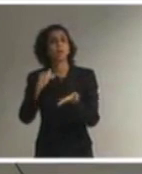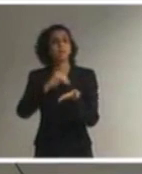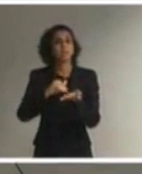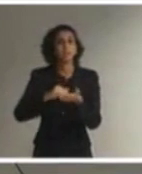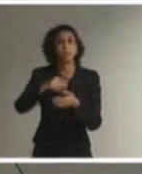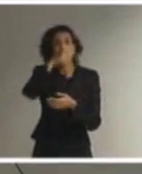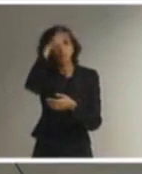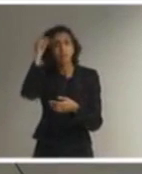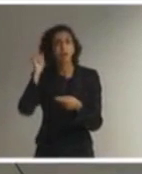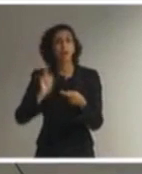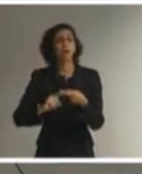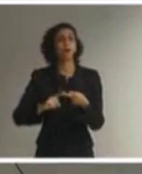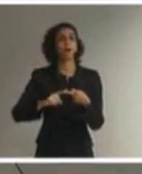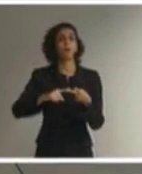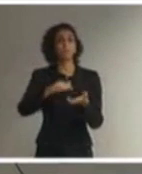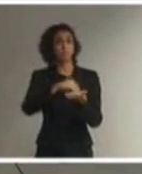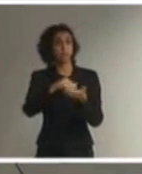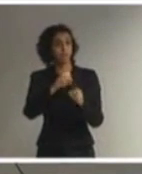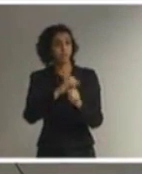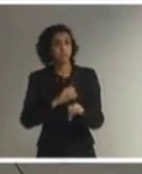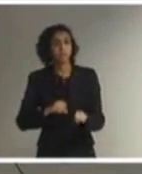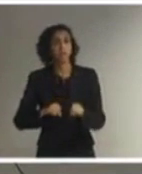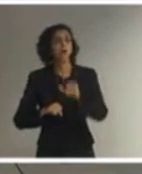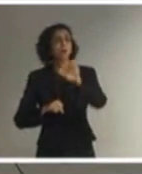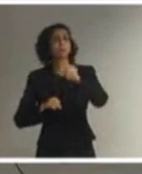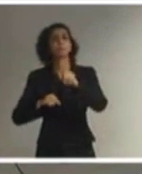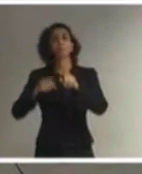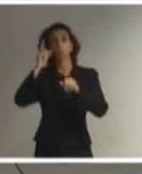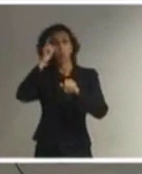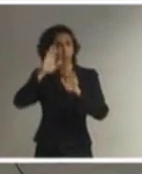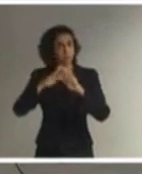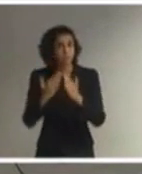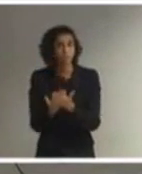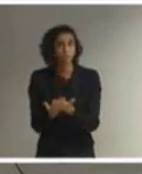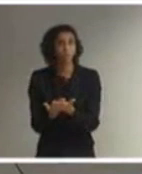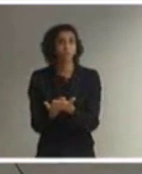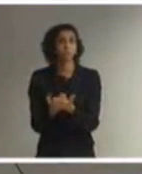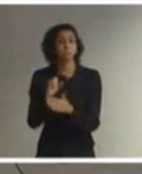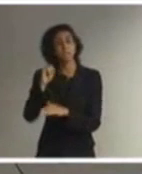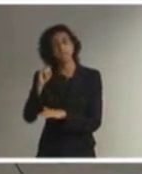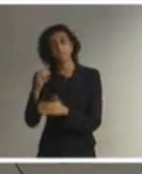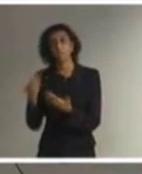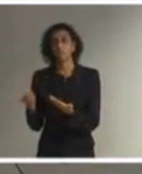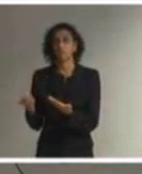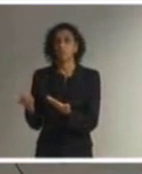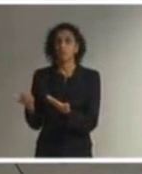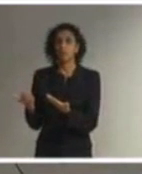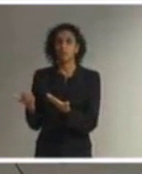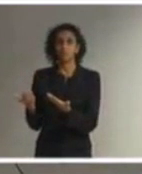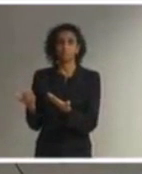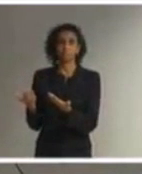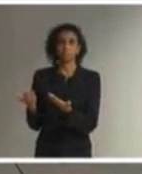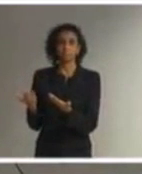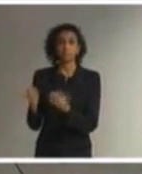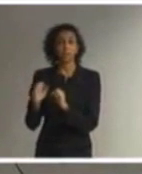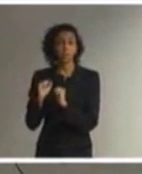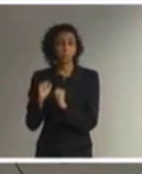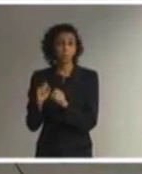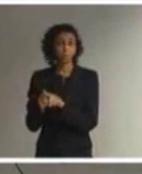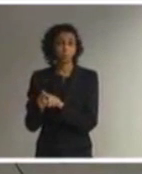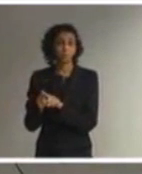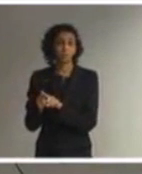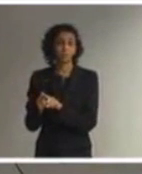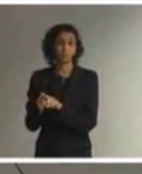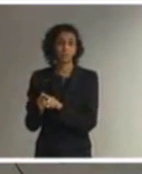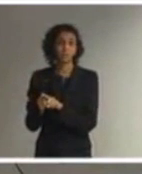Estadual de Educação o proprietário da escola se for um caso específico aquele estabelecimento de ensino